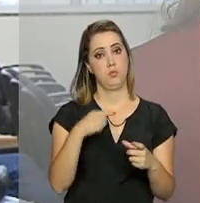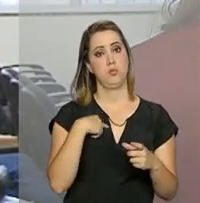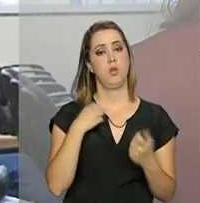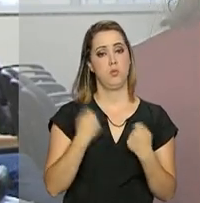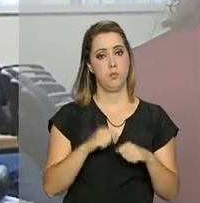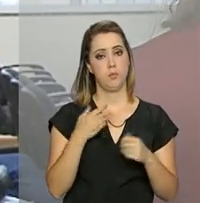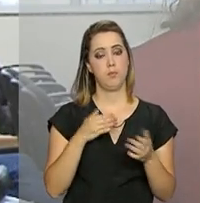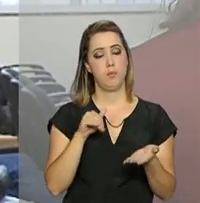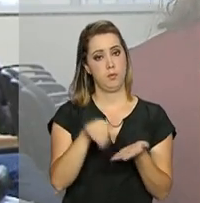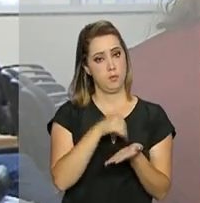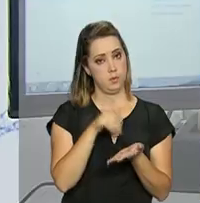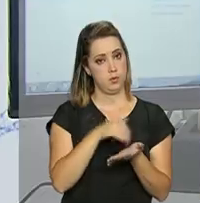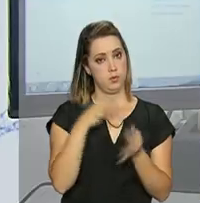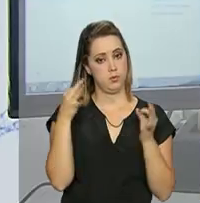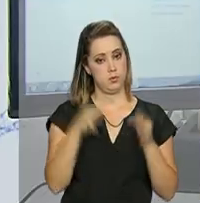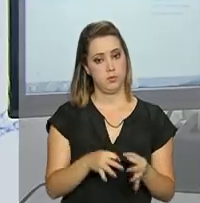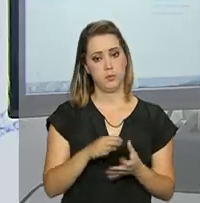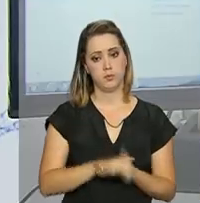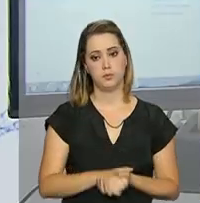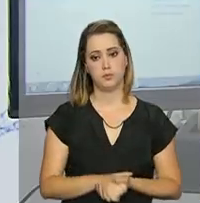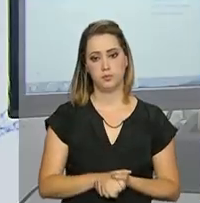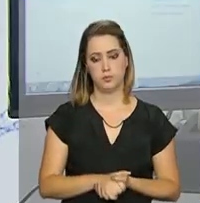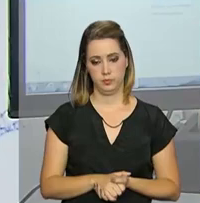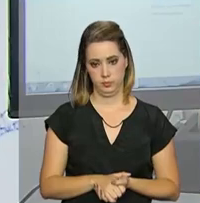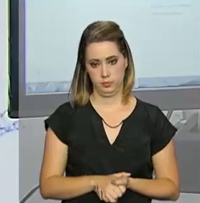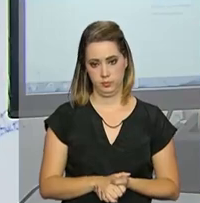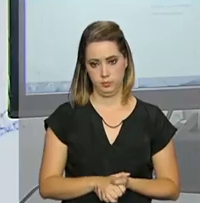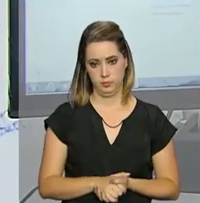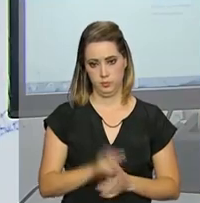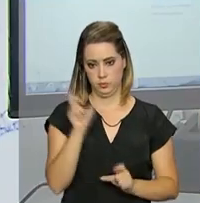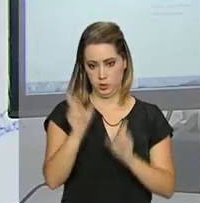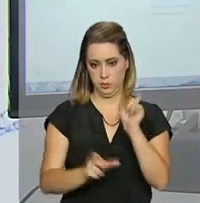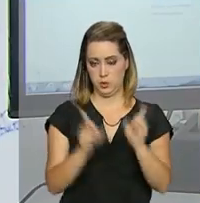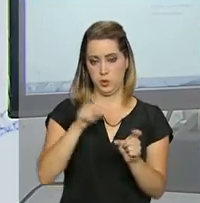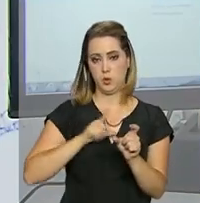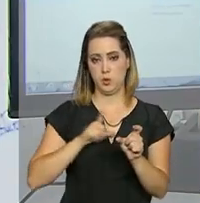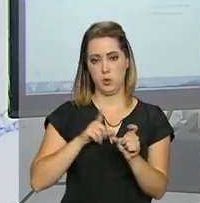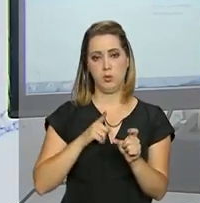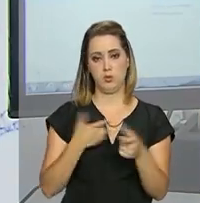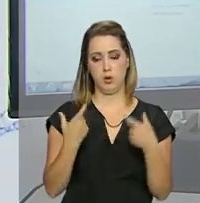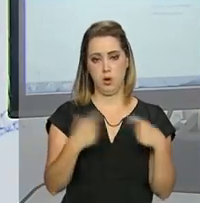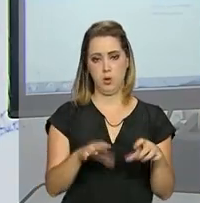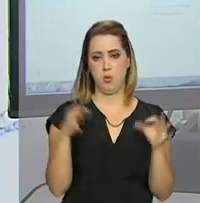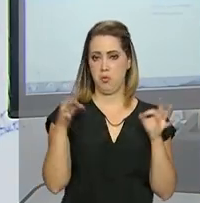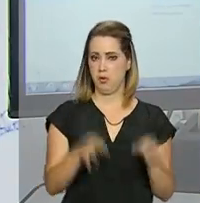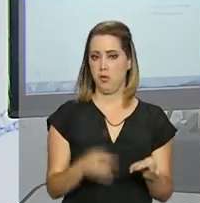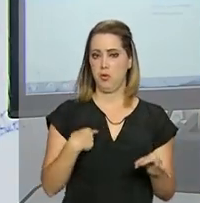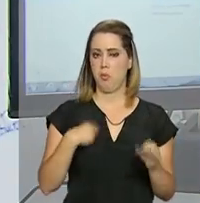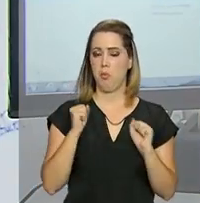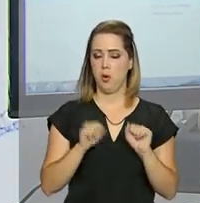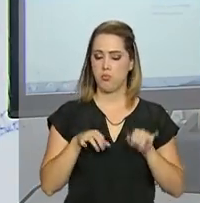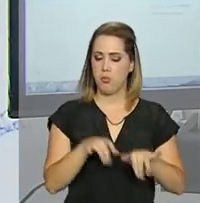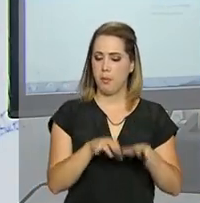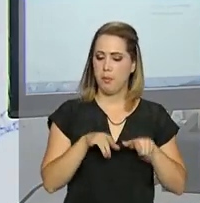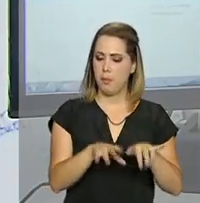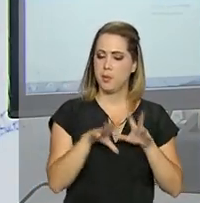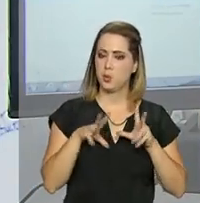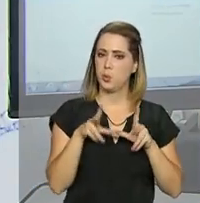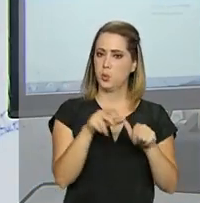preenchimento imediato. O trabalhador vai ter lá o espaço dele, onde ele vai poder fazer um cadastro.